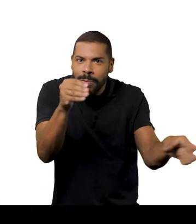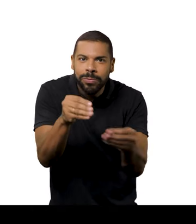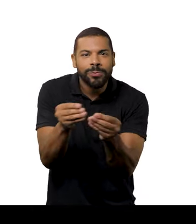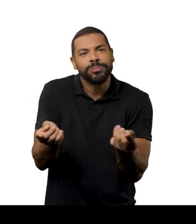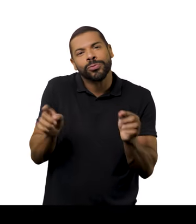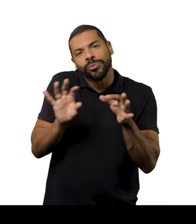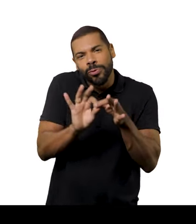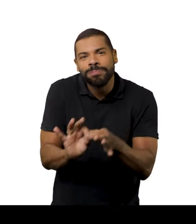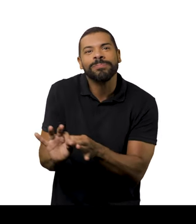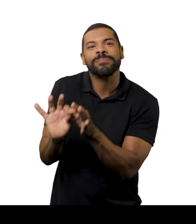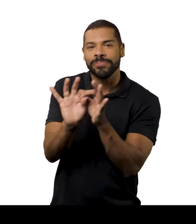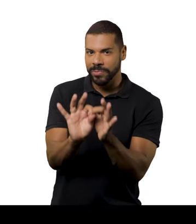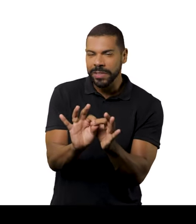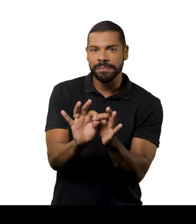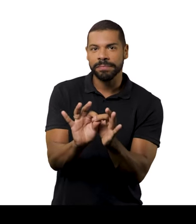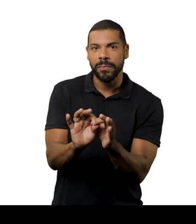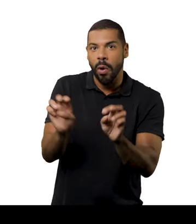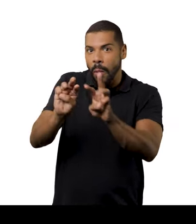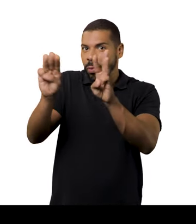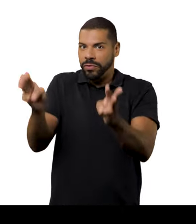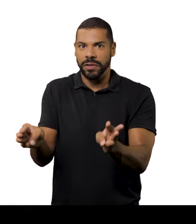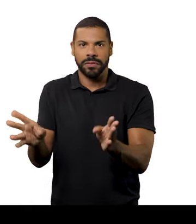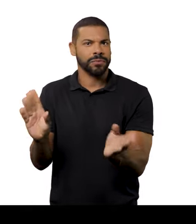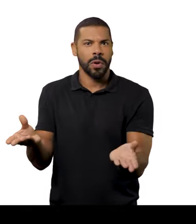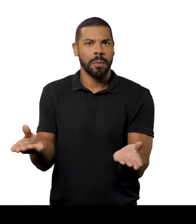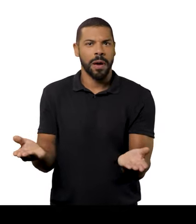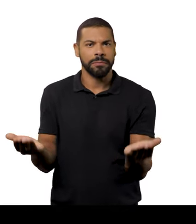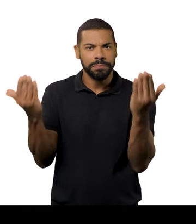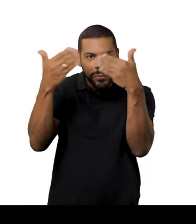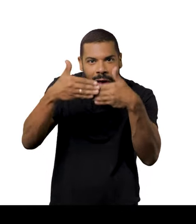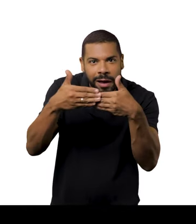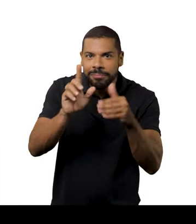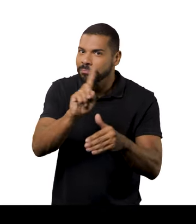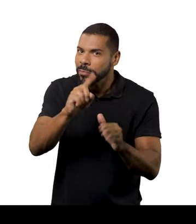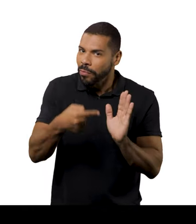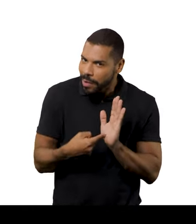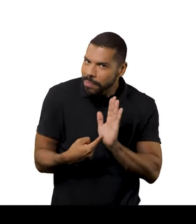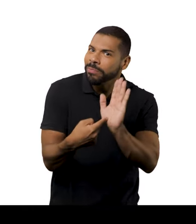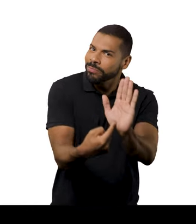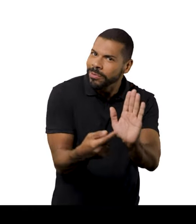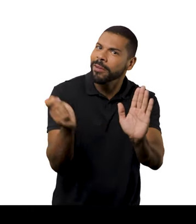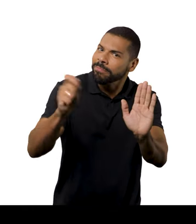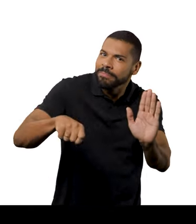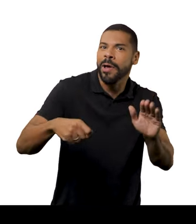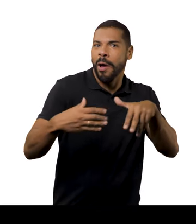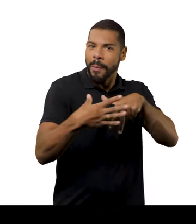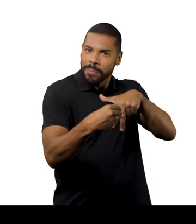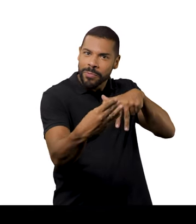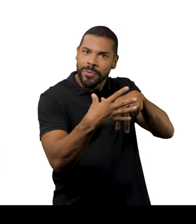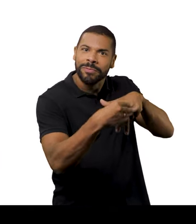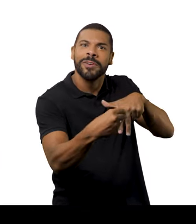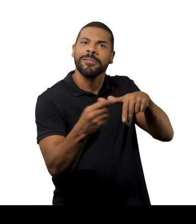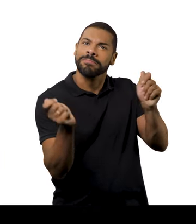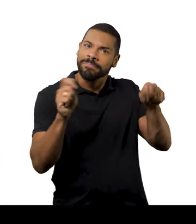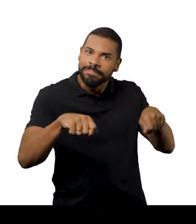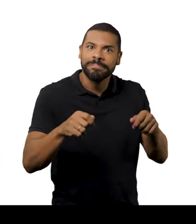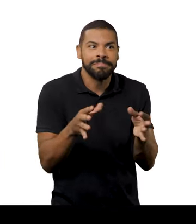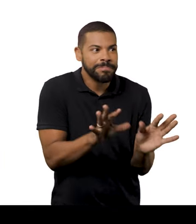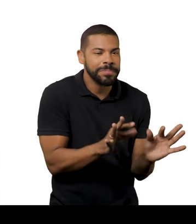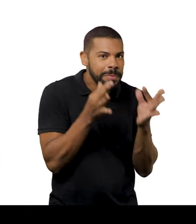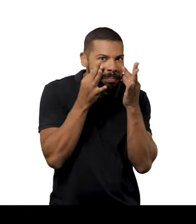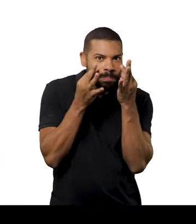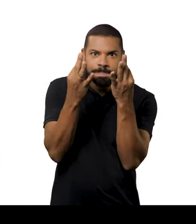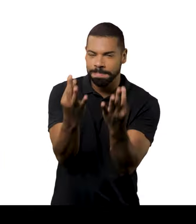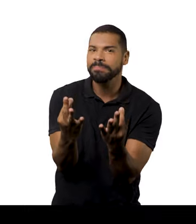saberes. O museu está ligado nisso. O museu não pode fechar os olhos. para a moda. O